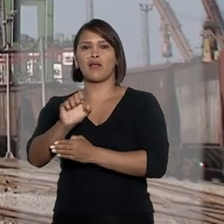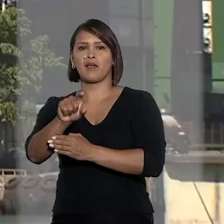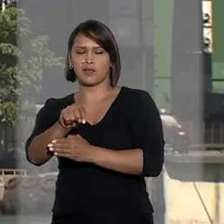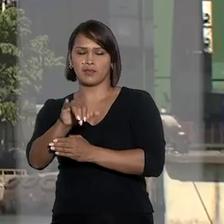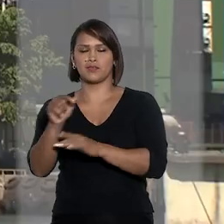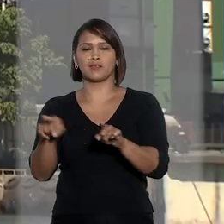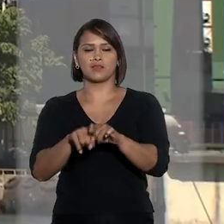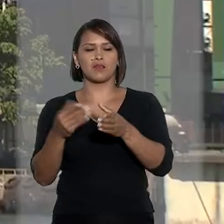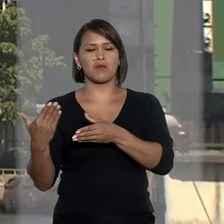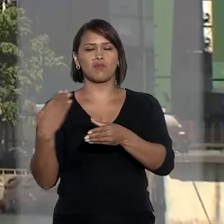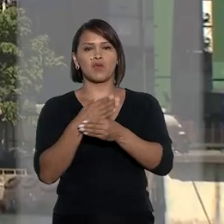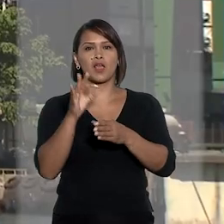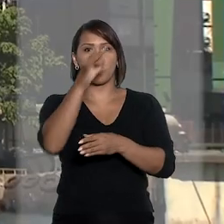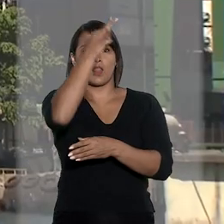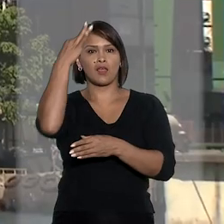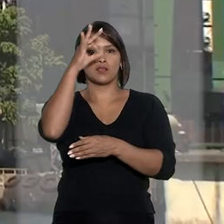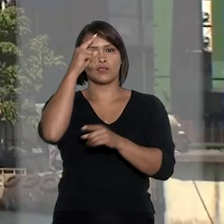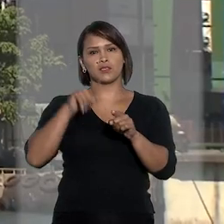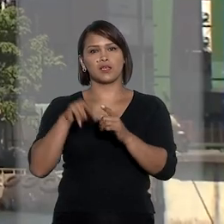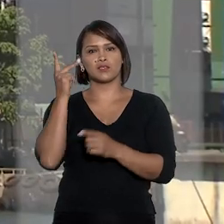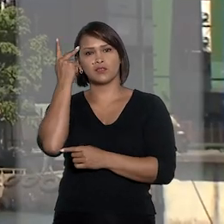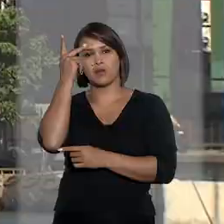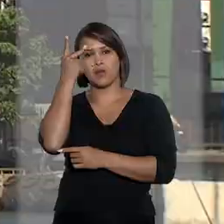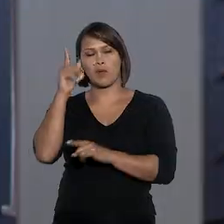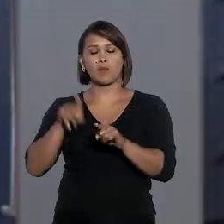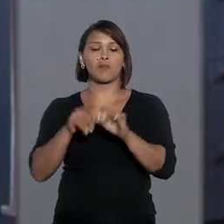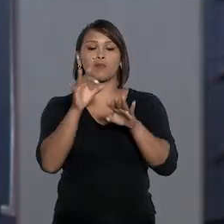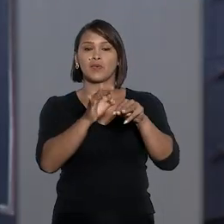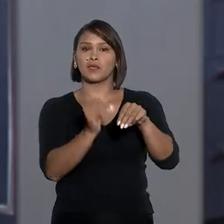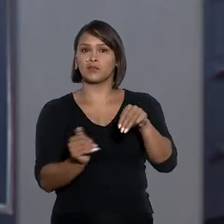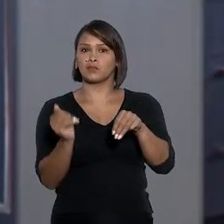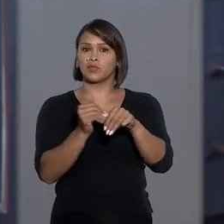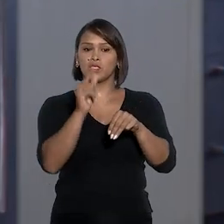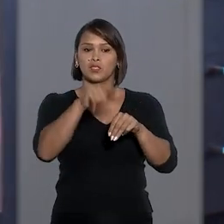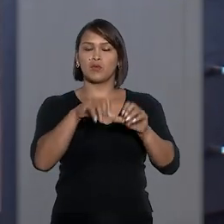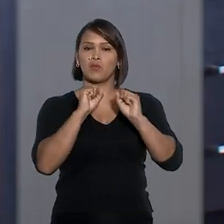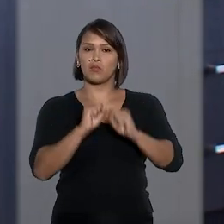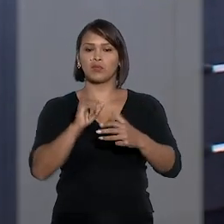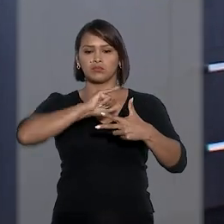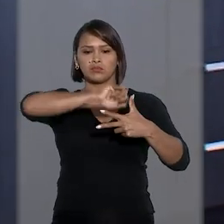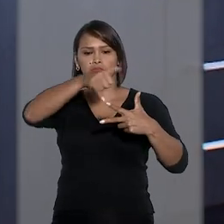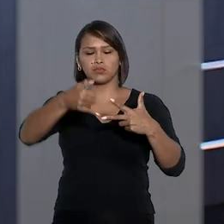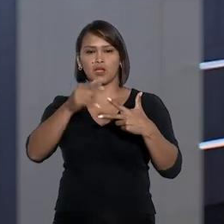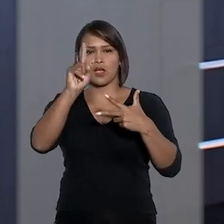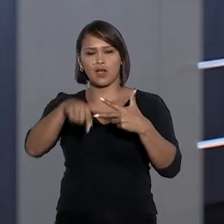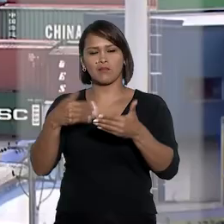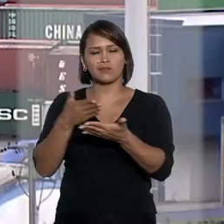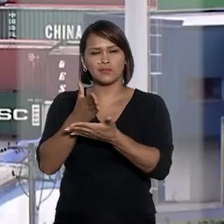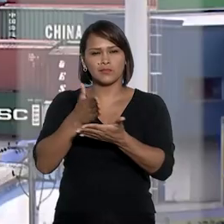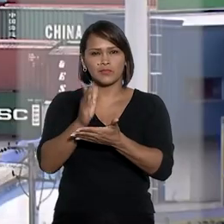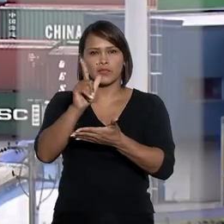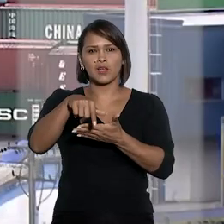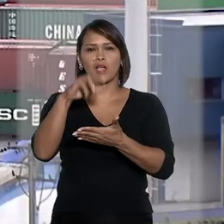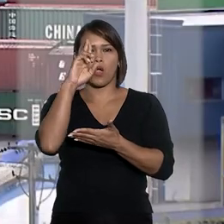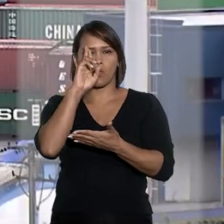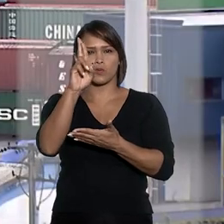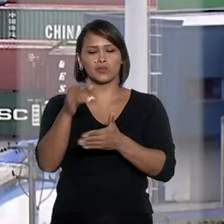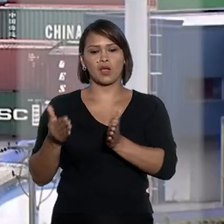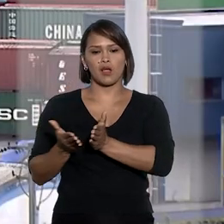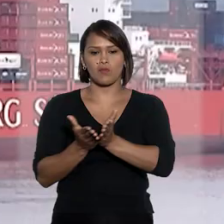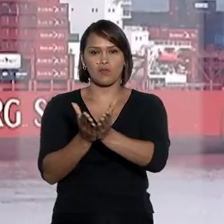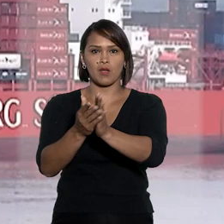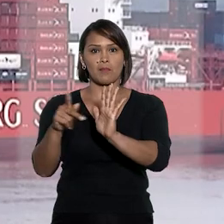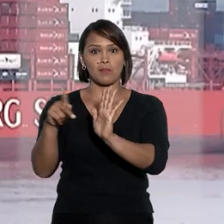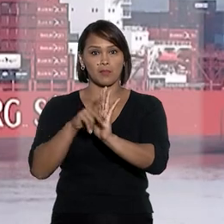Sabó, localizado no Porto de Santos, São Paulo. Para o ministro, Poder Judiciário, ao interferir na atuação da Autoridade